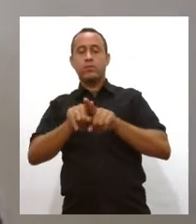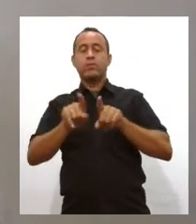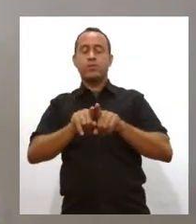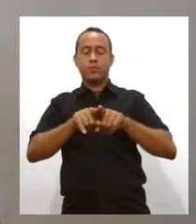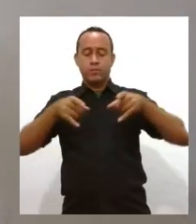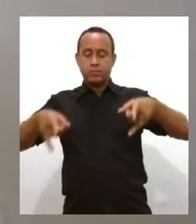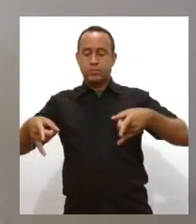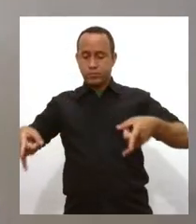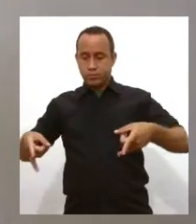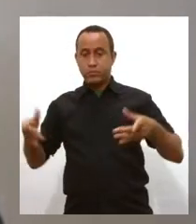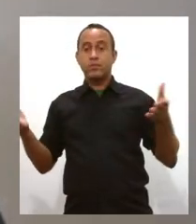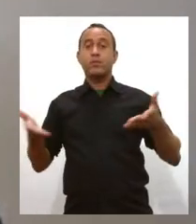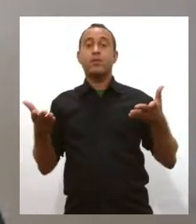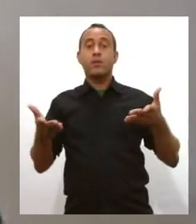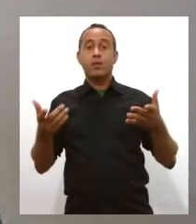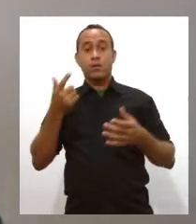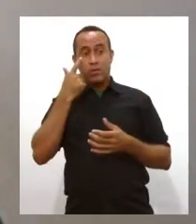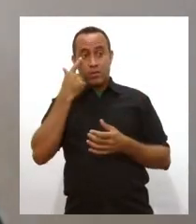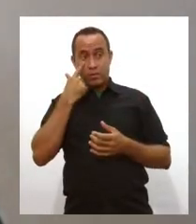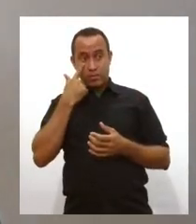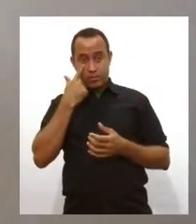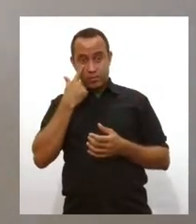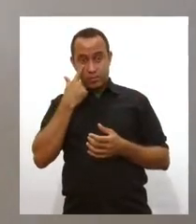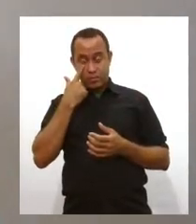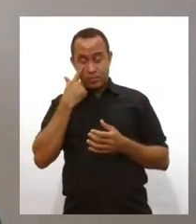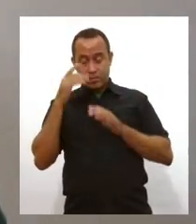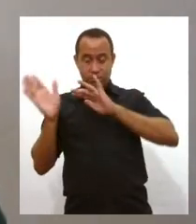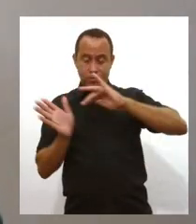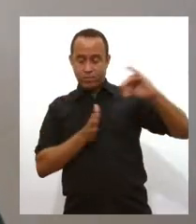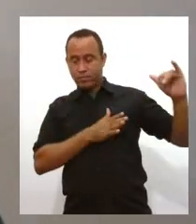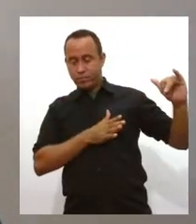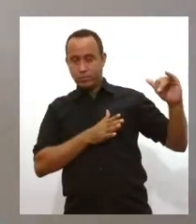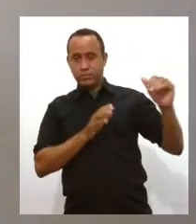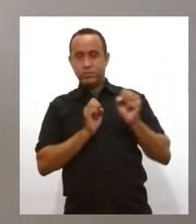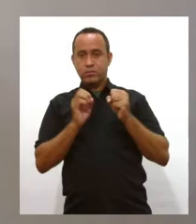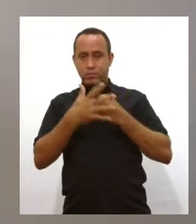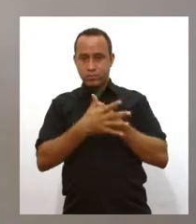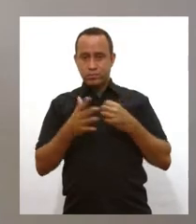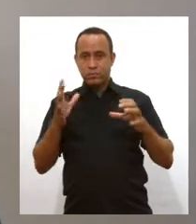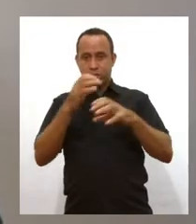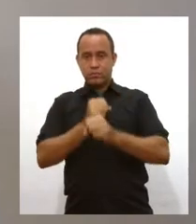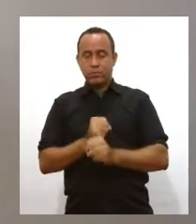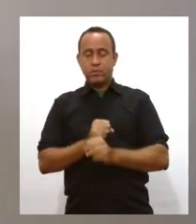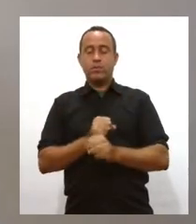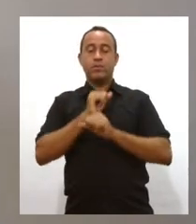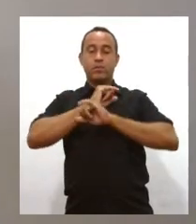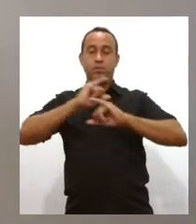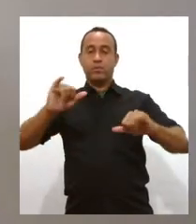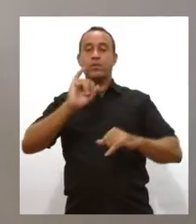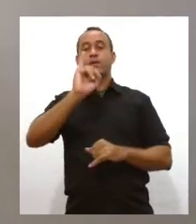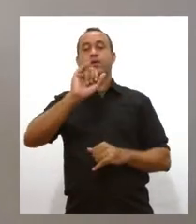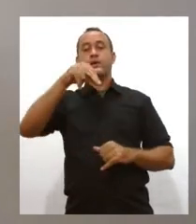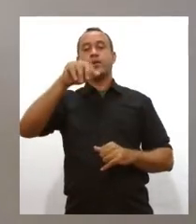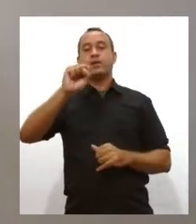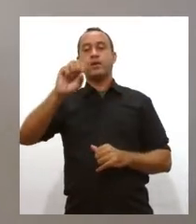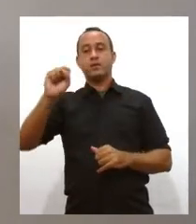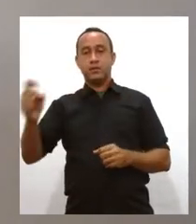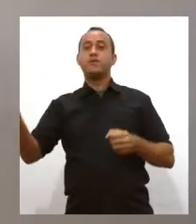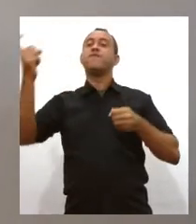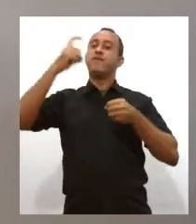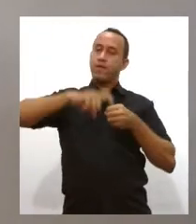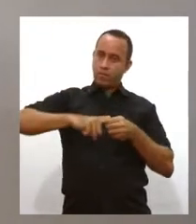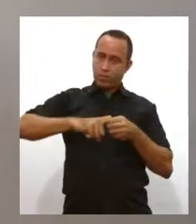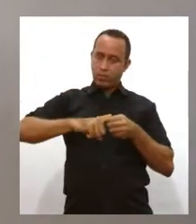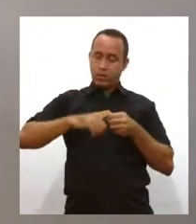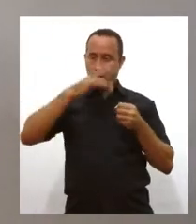E agora a gente vai fugir só um pouquinho dessa questão da pandemia para informar que o INSS vai voltar com os atendimentos presenciais